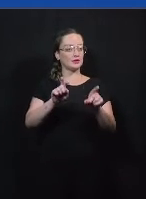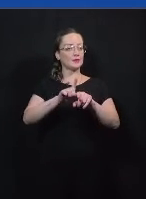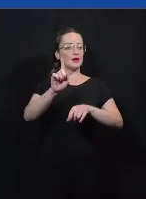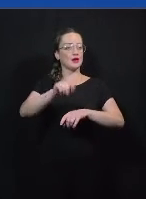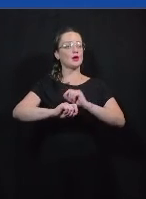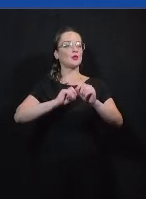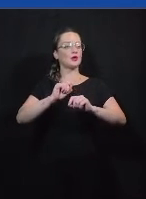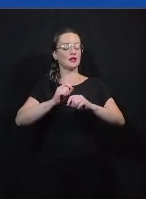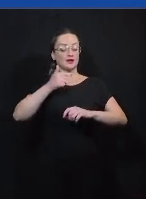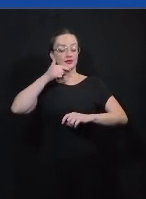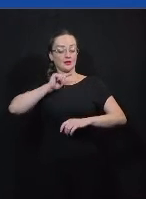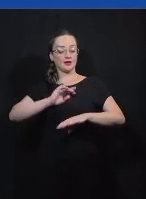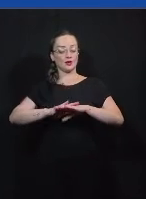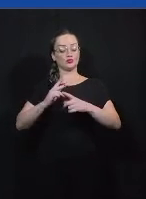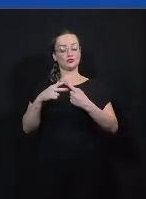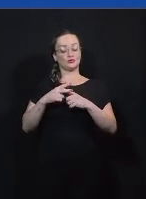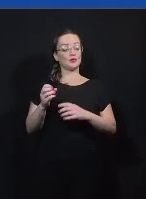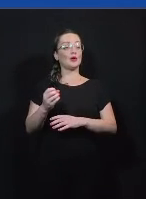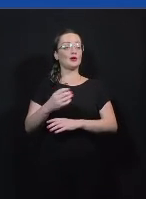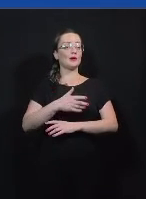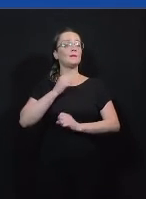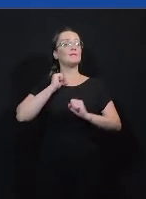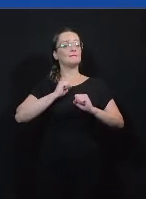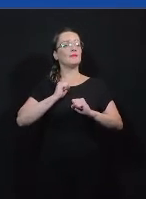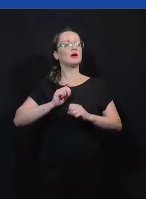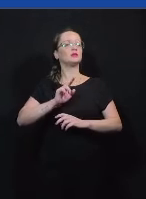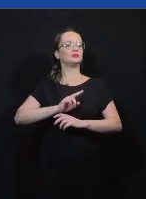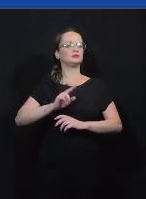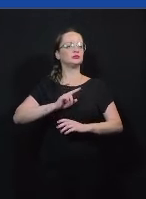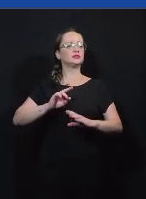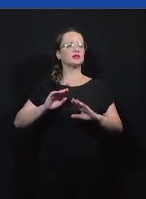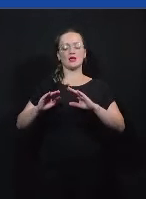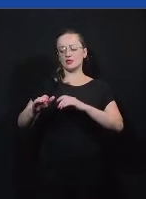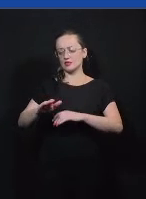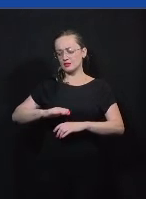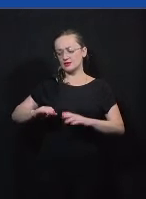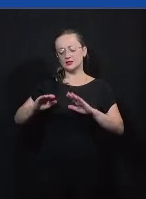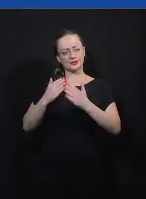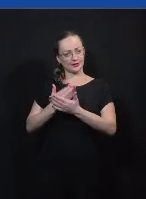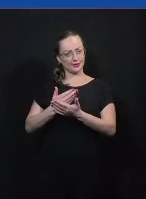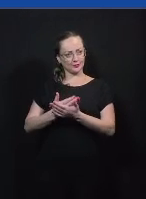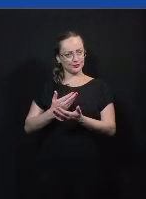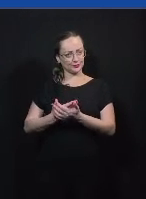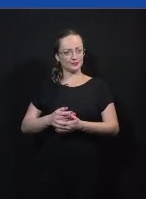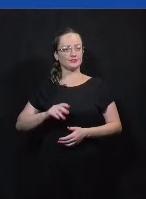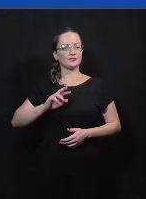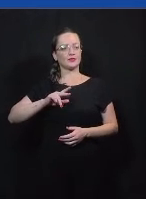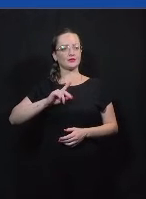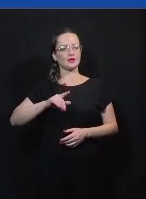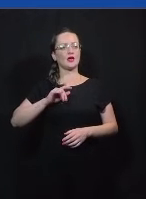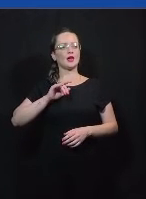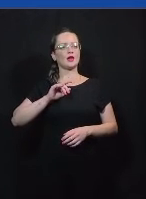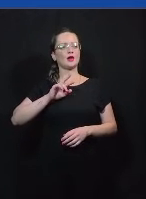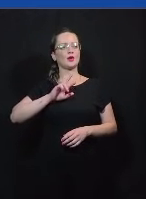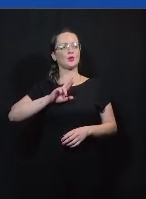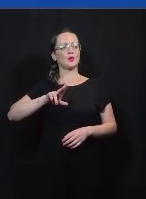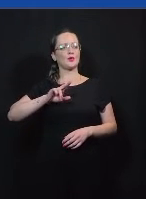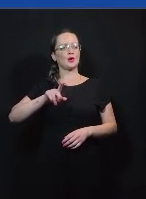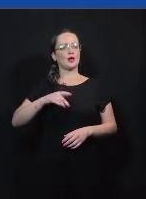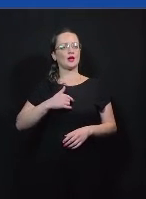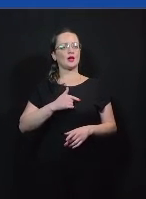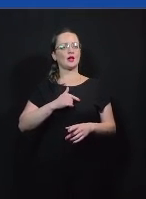ganham uma ferramenta nova que eles podem usar em sala de aula mesmo que não seja através da implementação de um clube em si eles podem